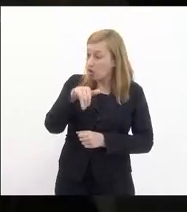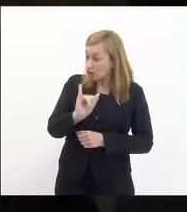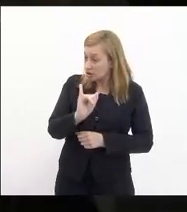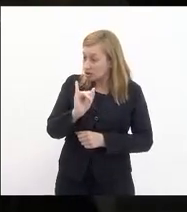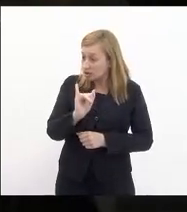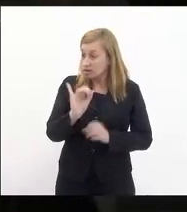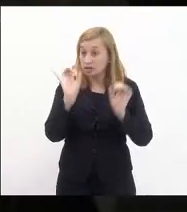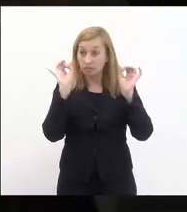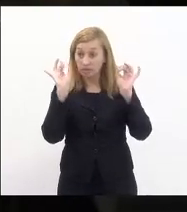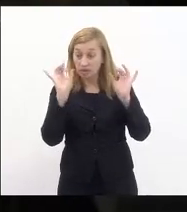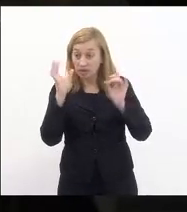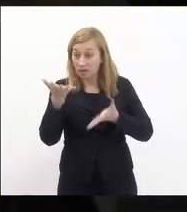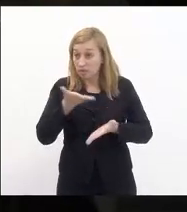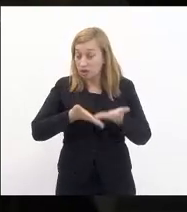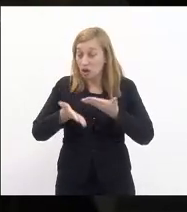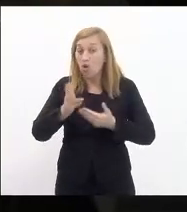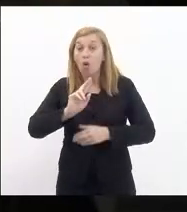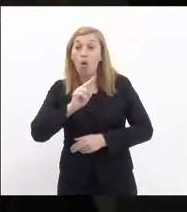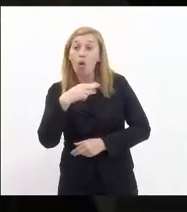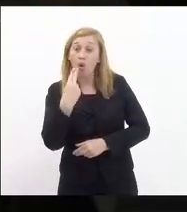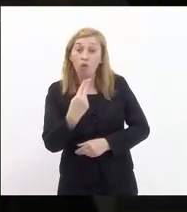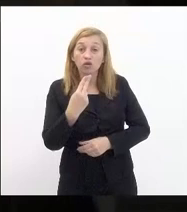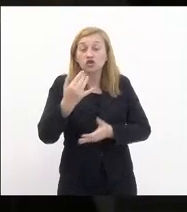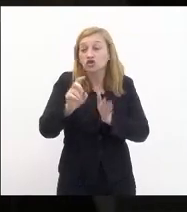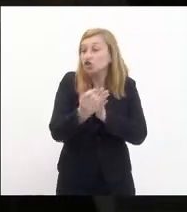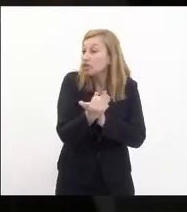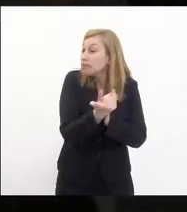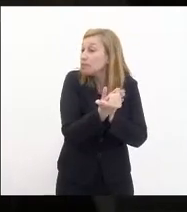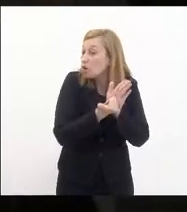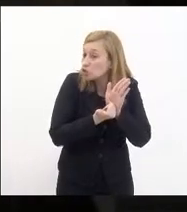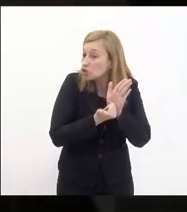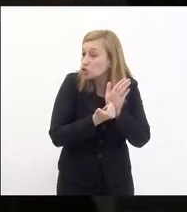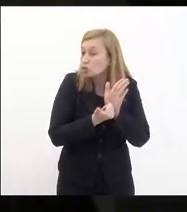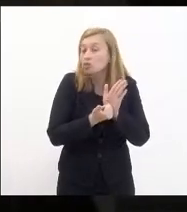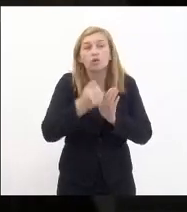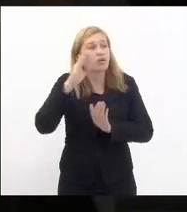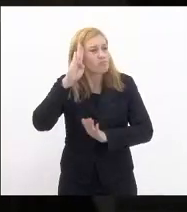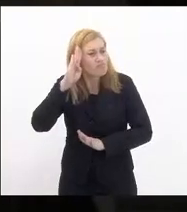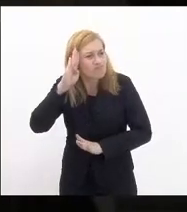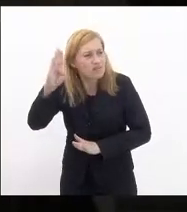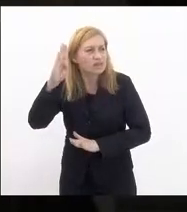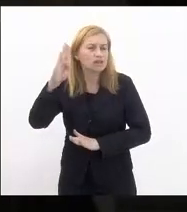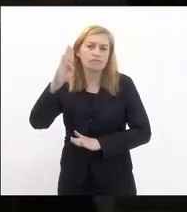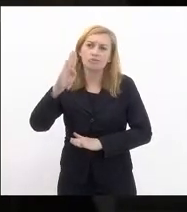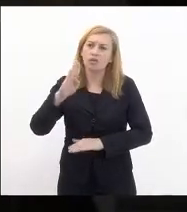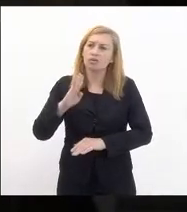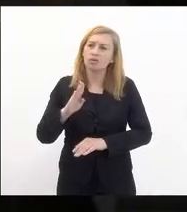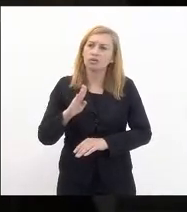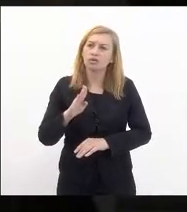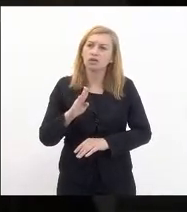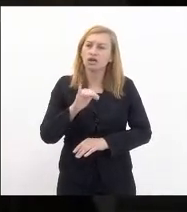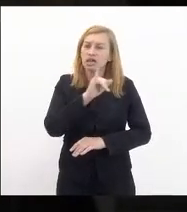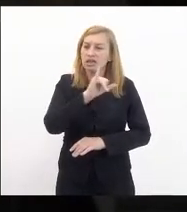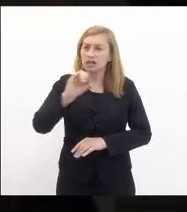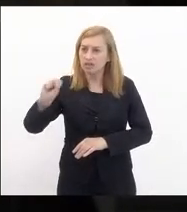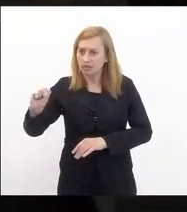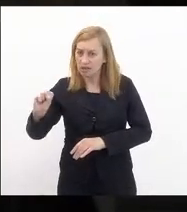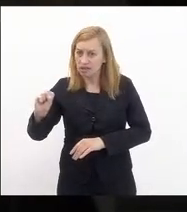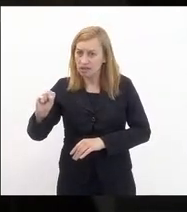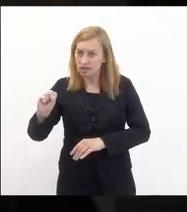especiais quer seja dos impostos principalmente do ICMS